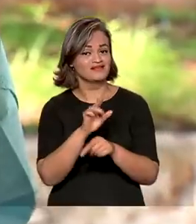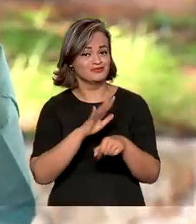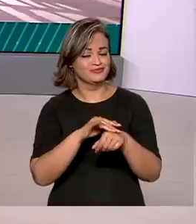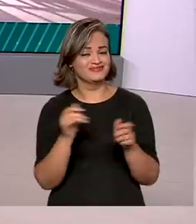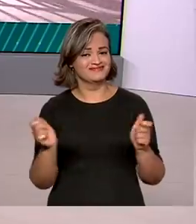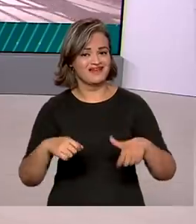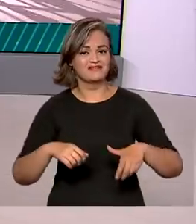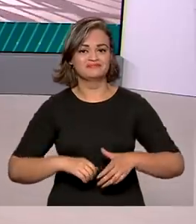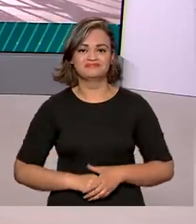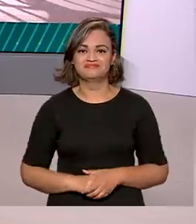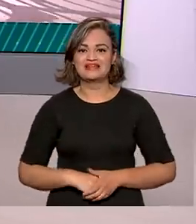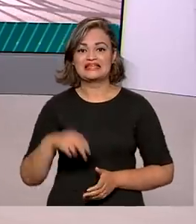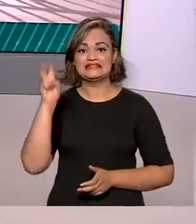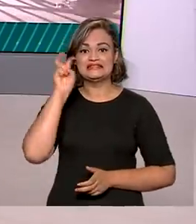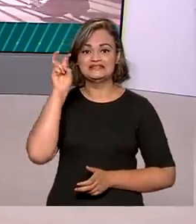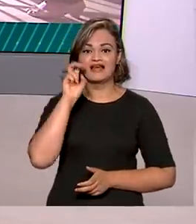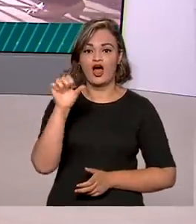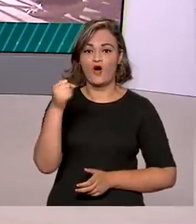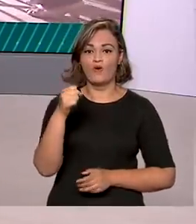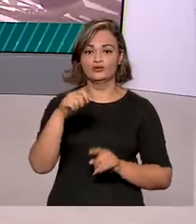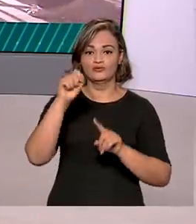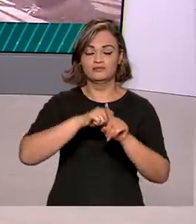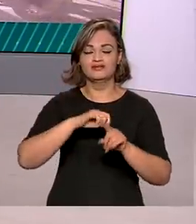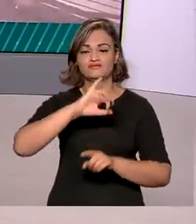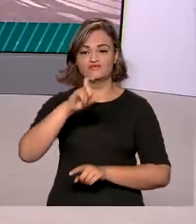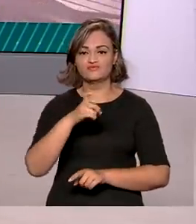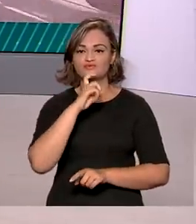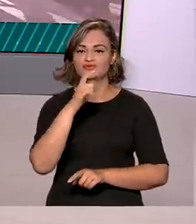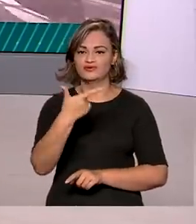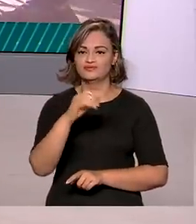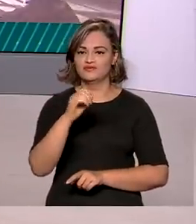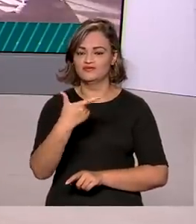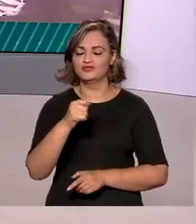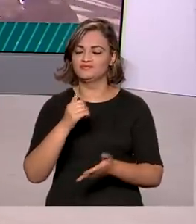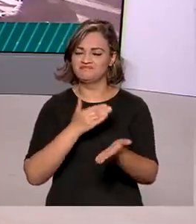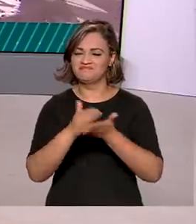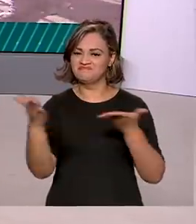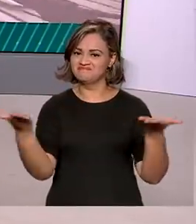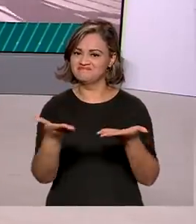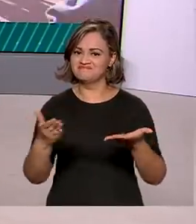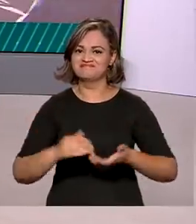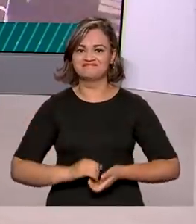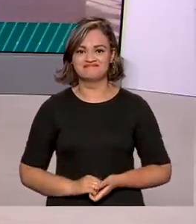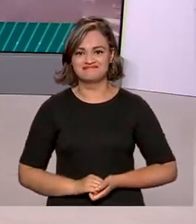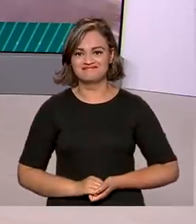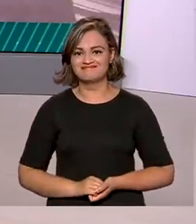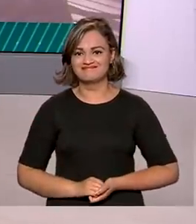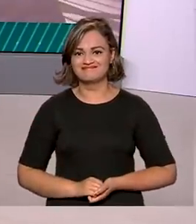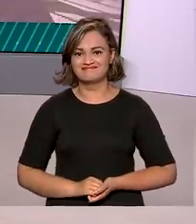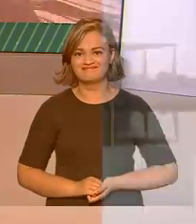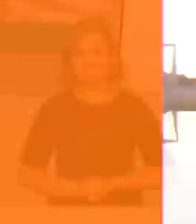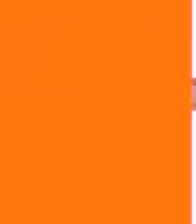doença. Quinta-feira, 8 de julho de 2021, o Brasil em dia já está no ar.